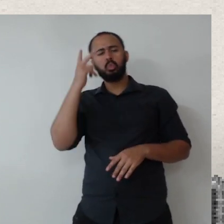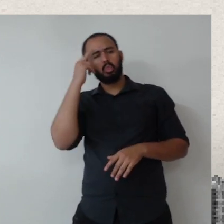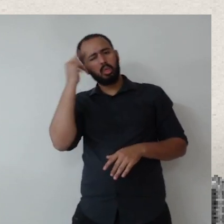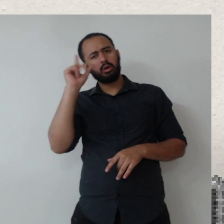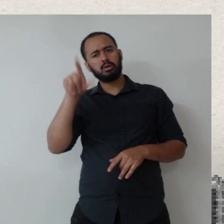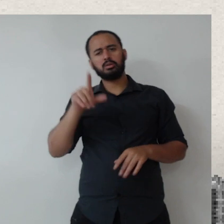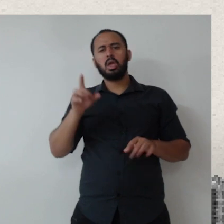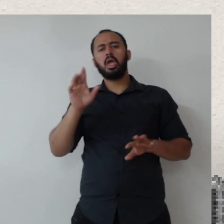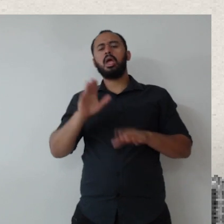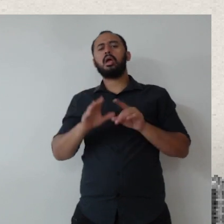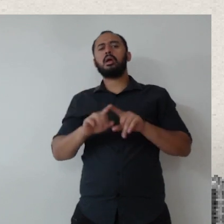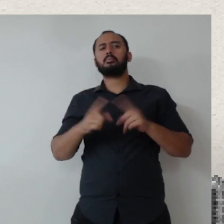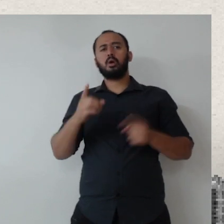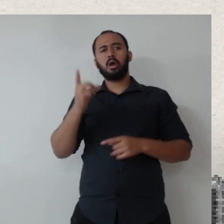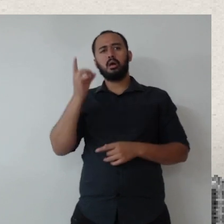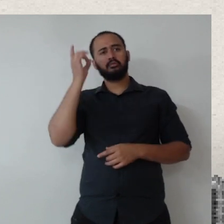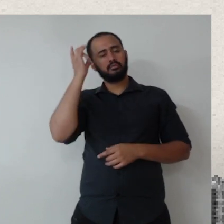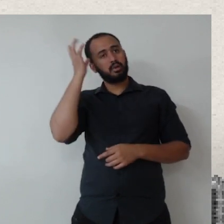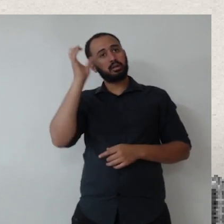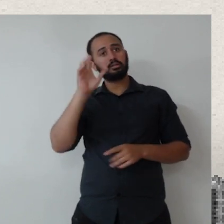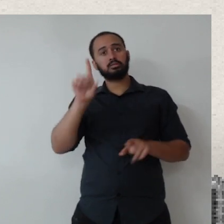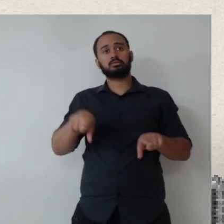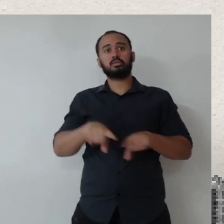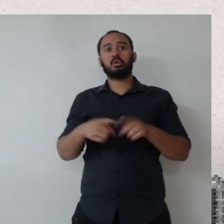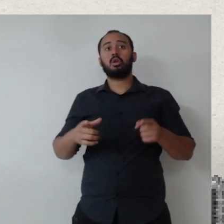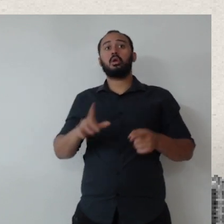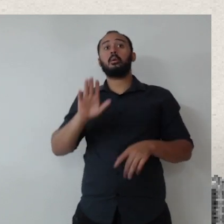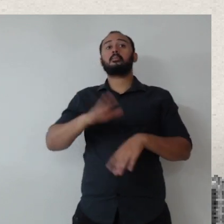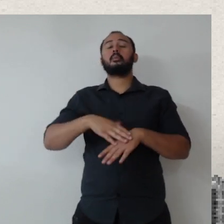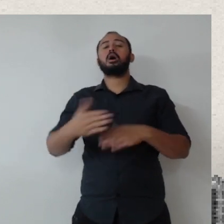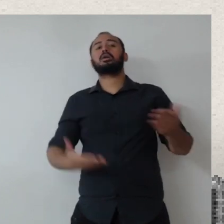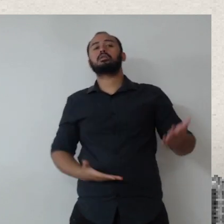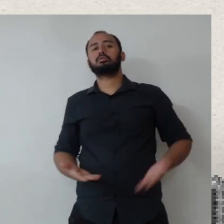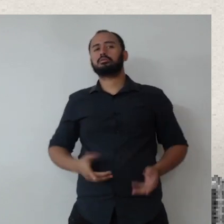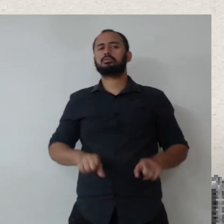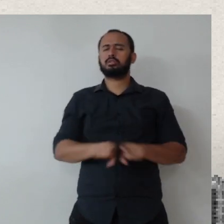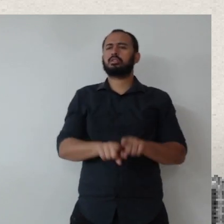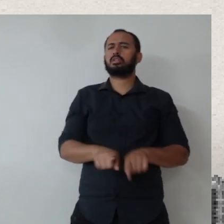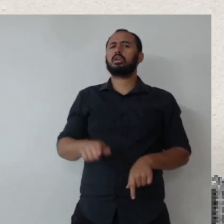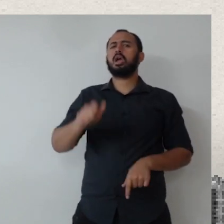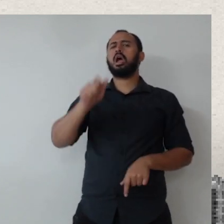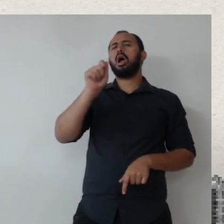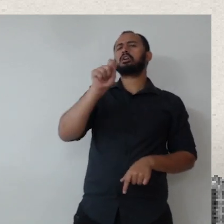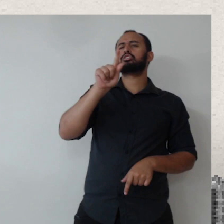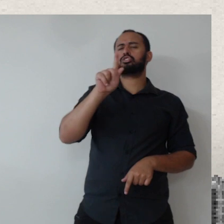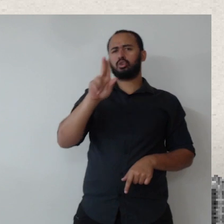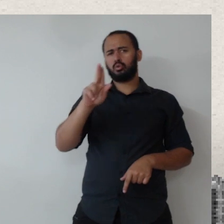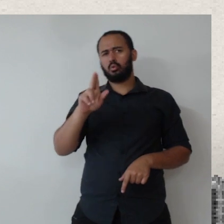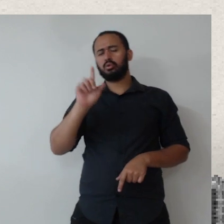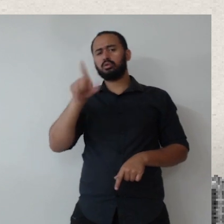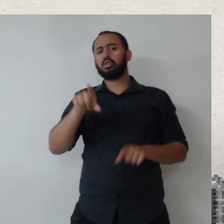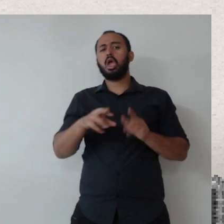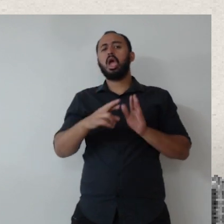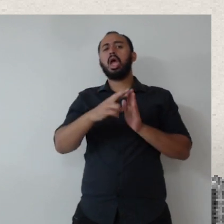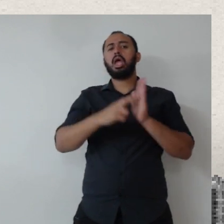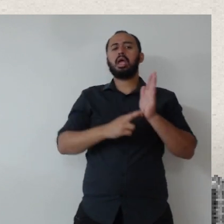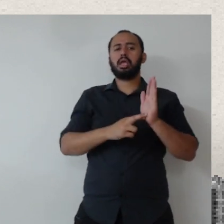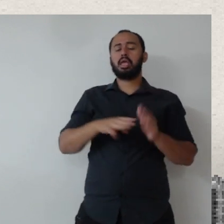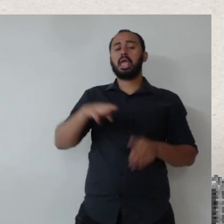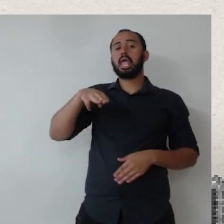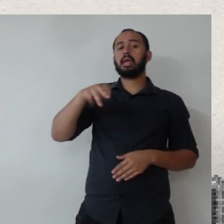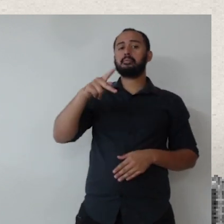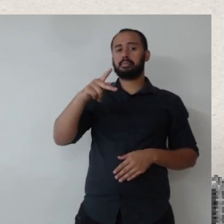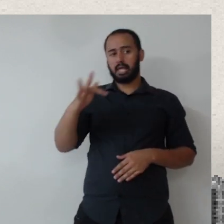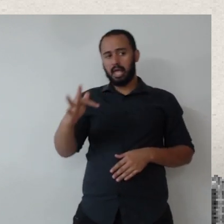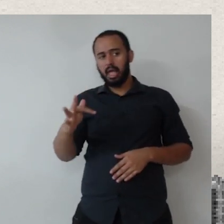critérios, né? Não só os serviços, como os bens. A AGU já aborda alguns. O guia do MPF também é interessante. Ele não foi mais